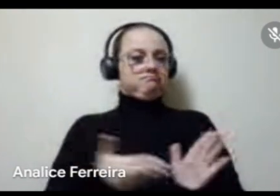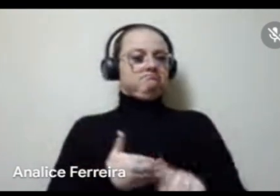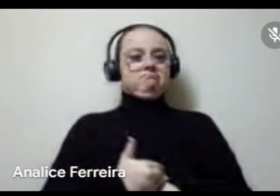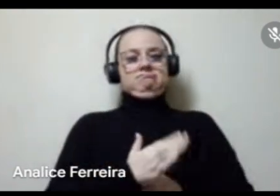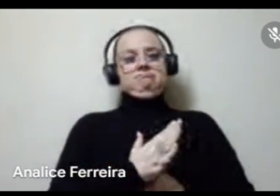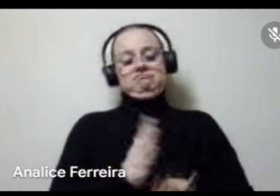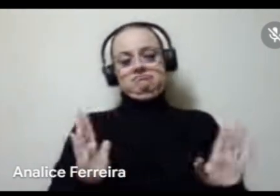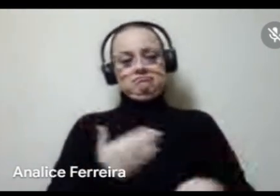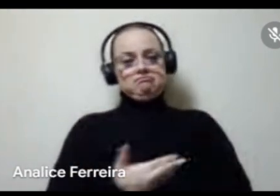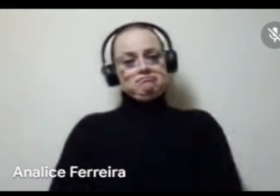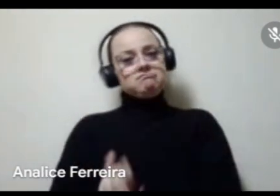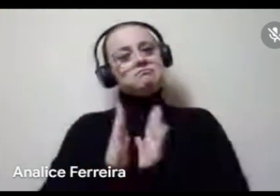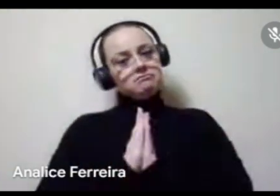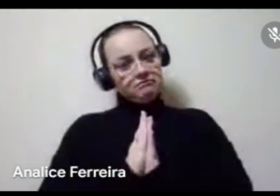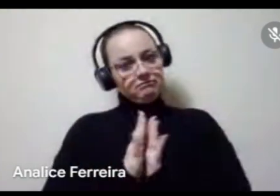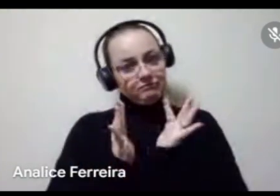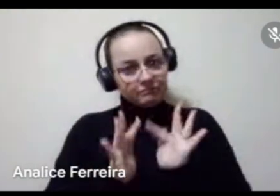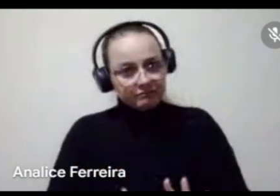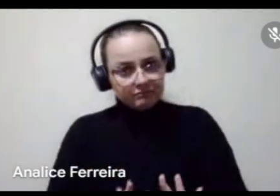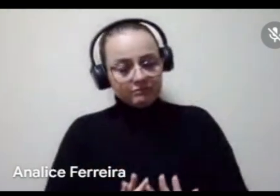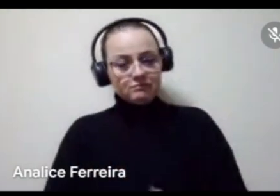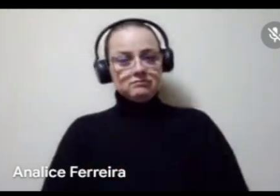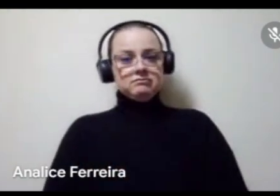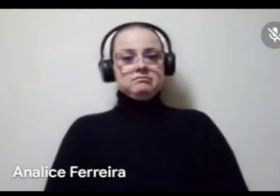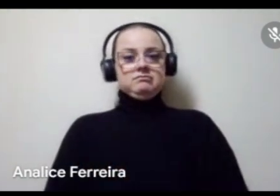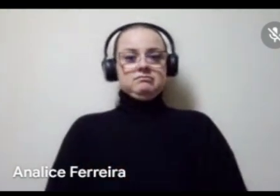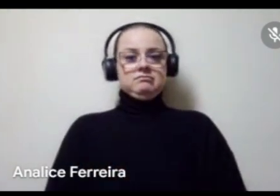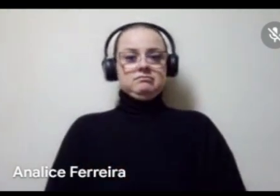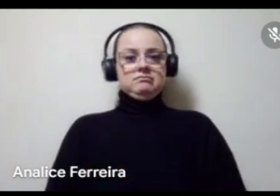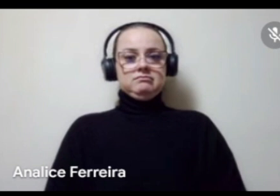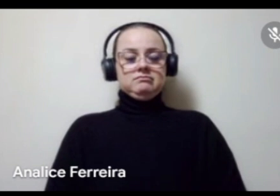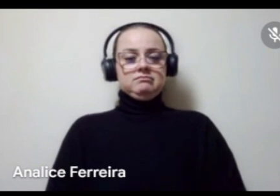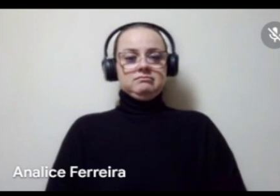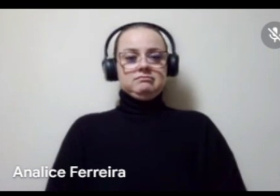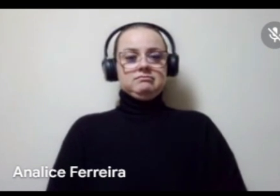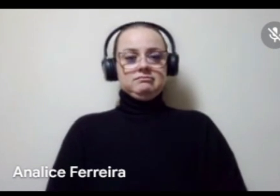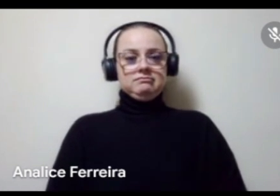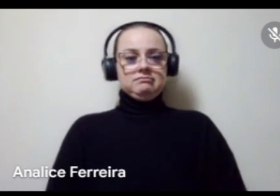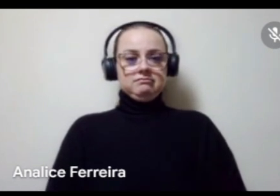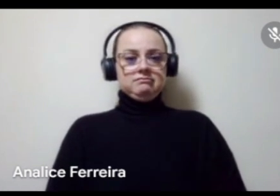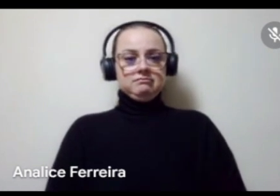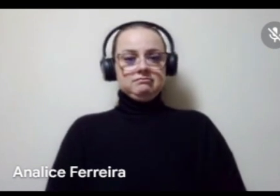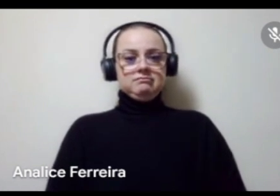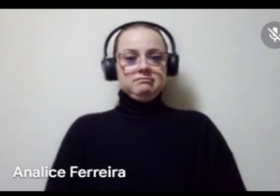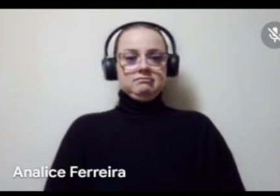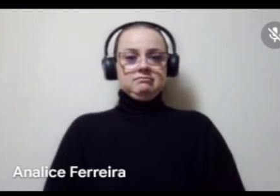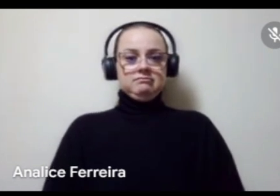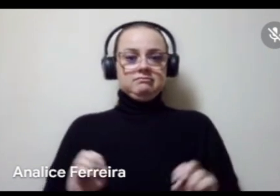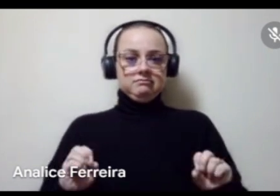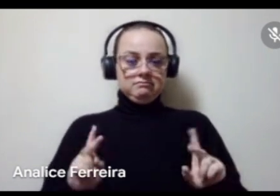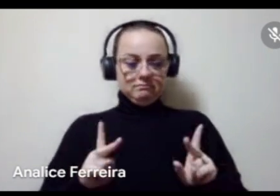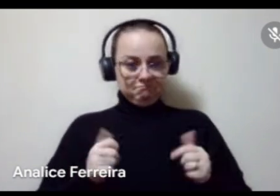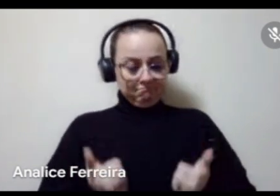então, por favor, você encaminha para o final da fala, sem pressão, tá bom? Certo, tudo bem,